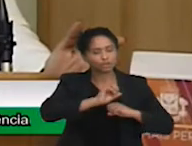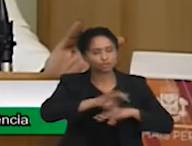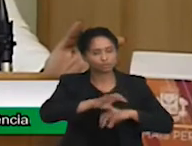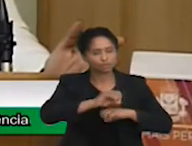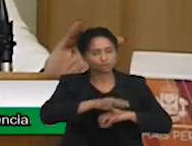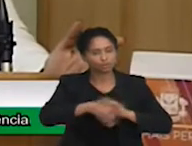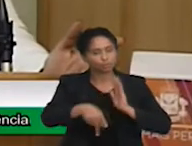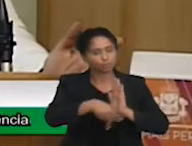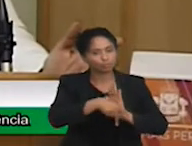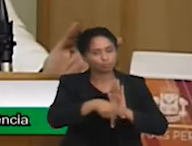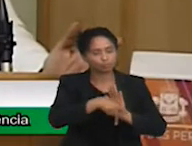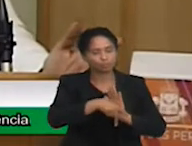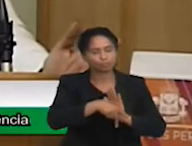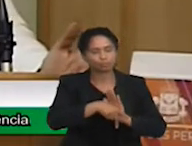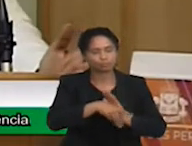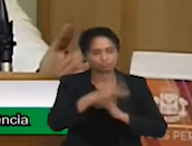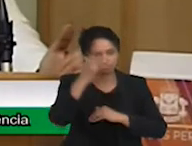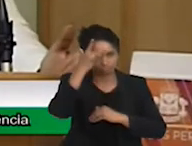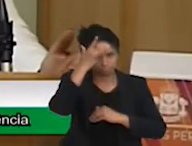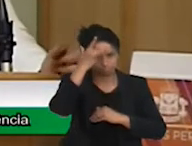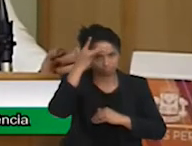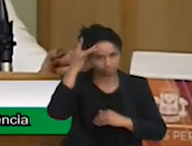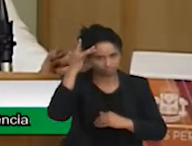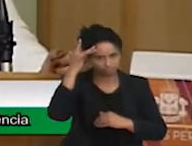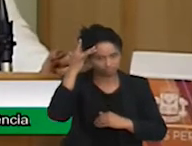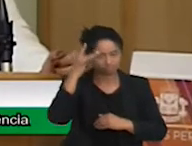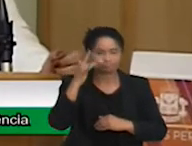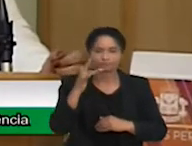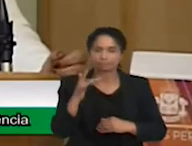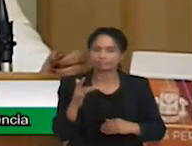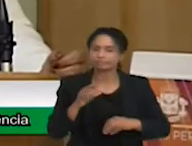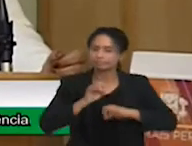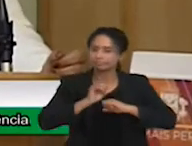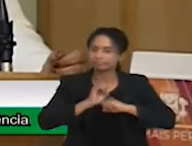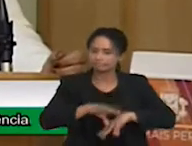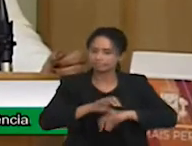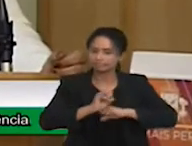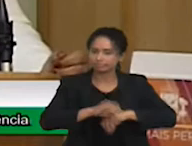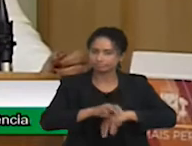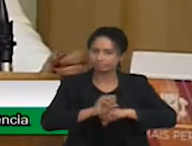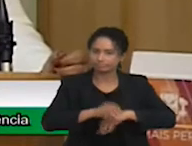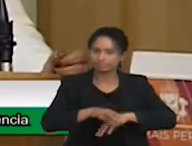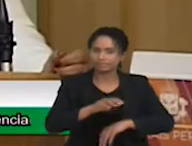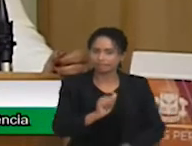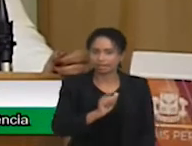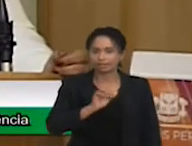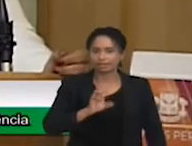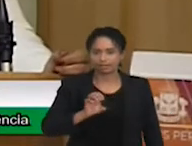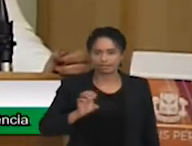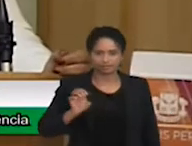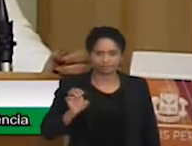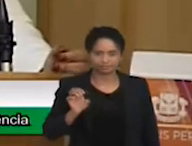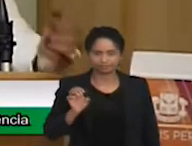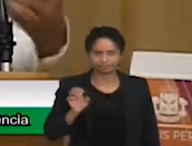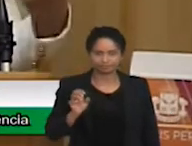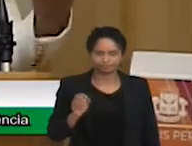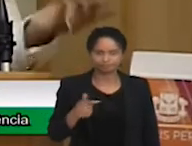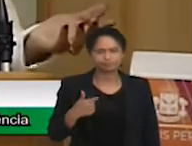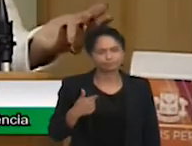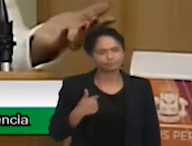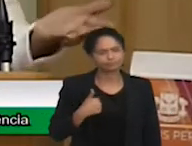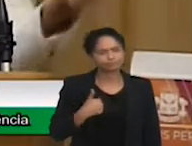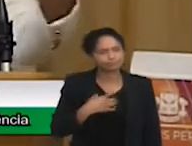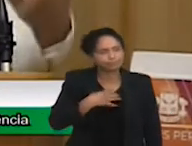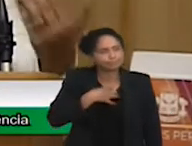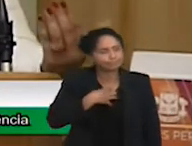Especializado na Secretaria da Educação, mas eu tenho aí um carinho por todas essas